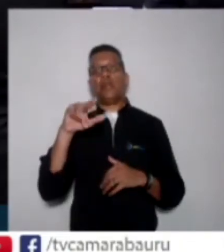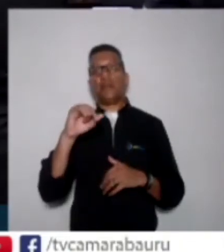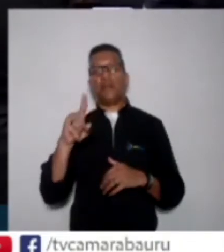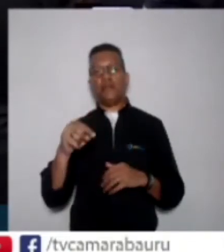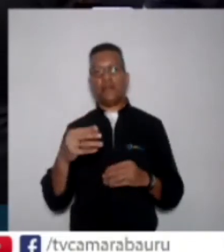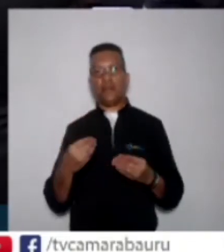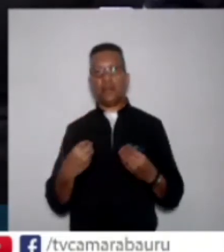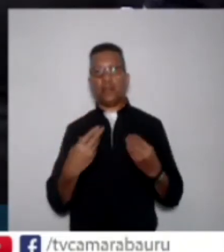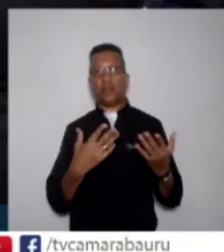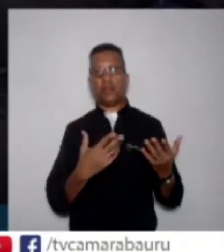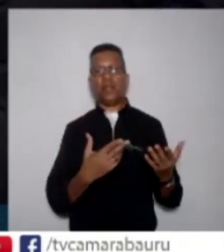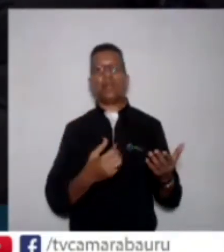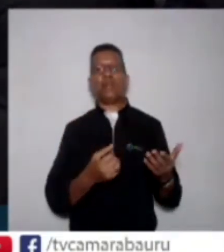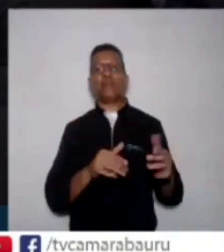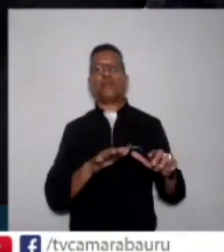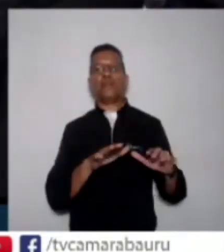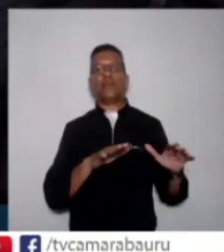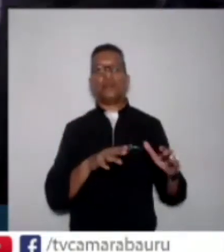moção.